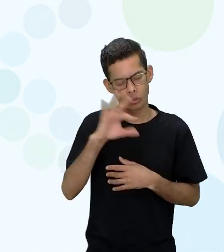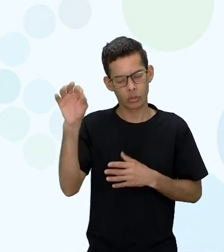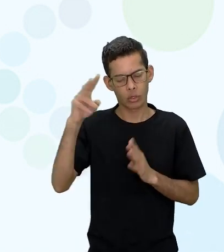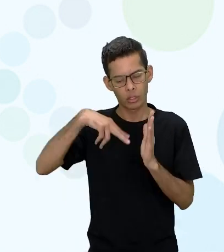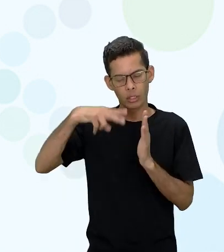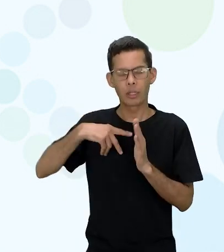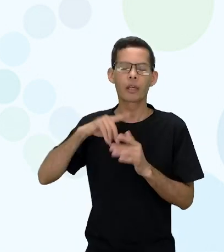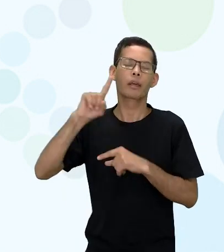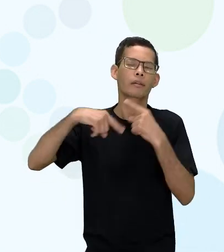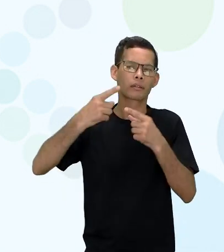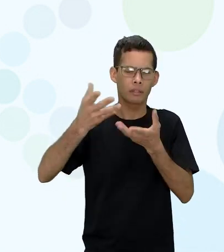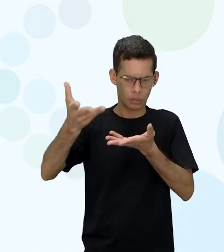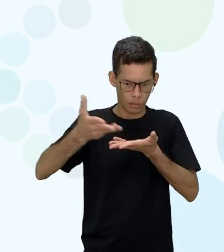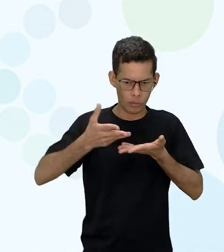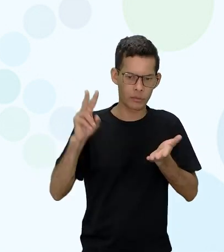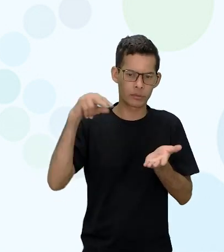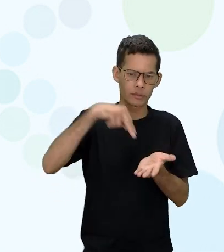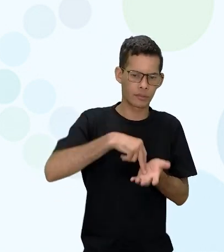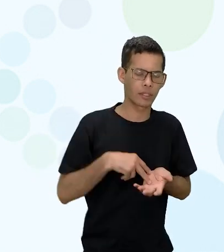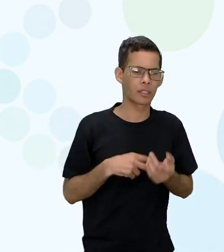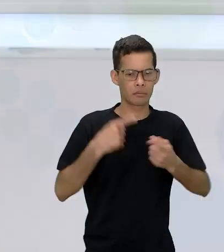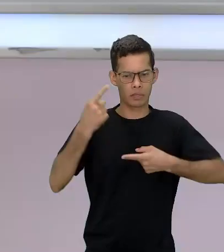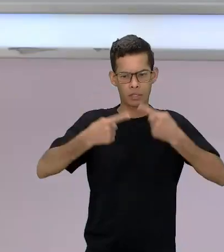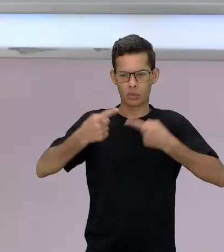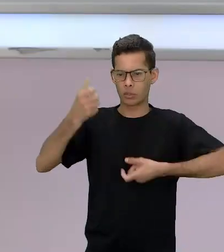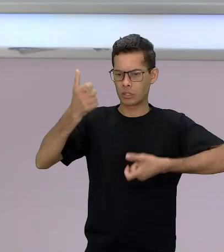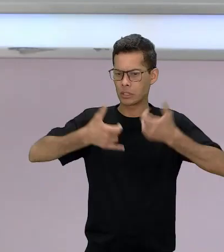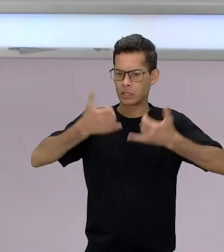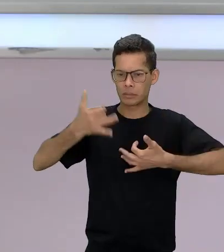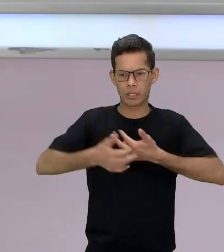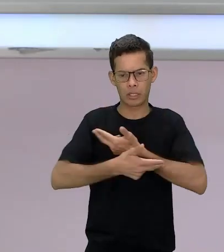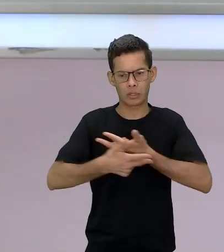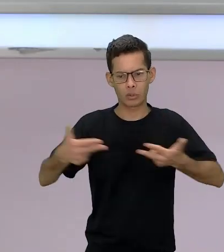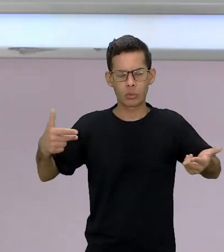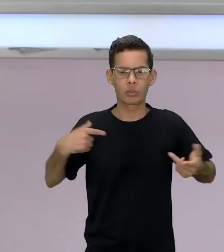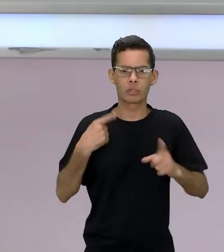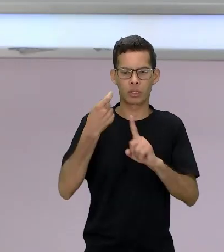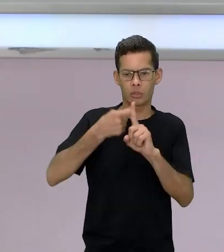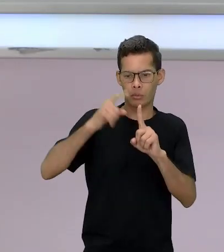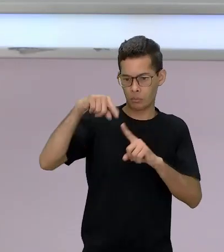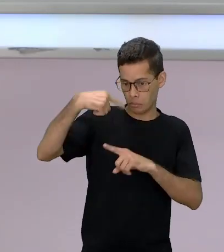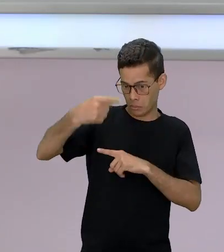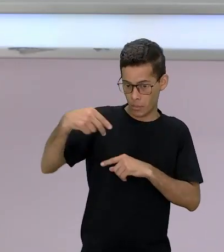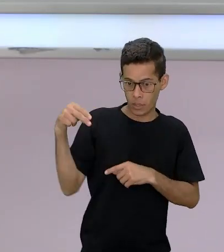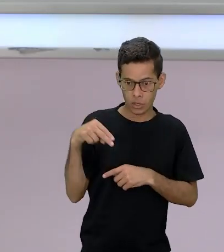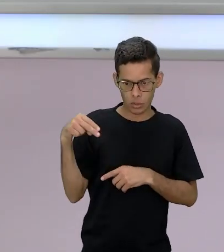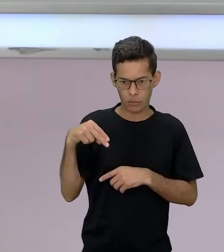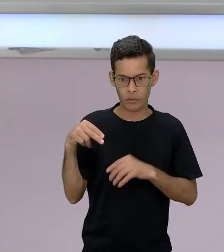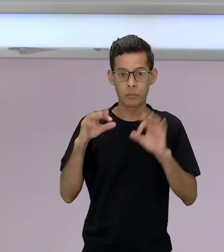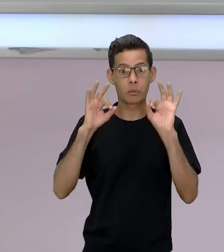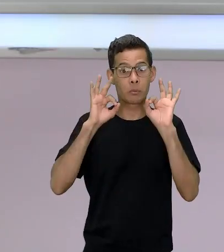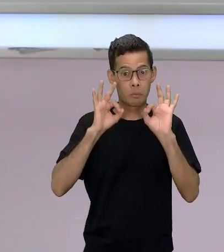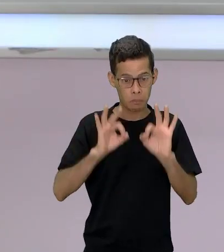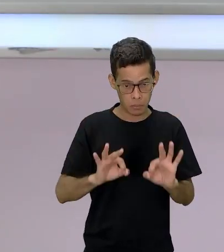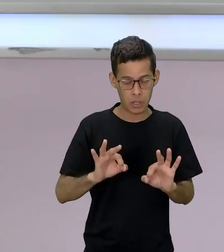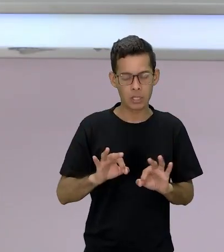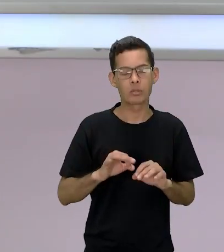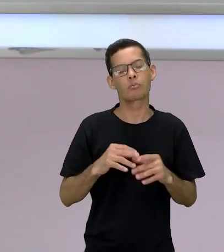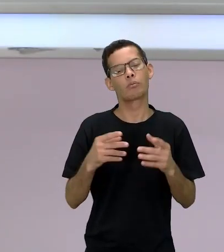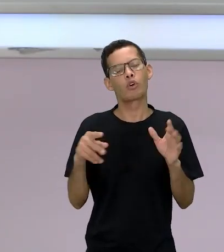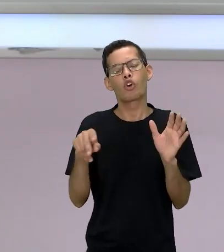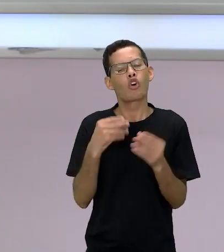conosco e no próximo mês no próximo programa